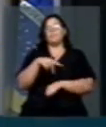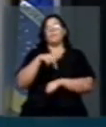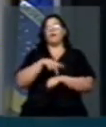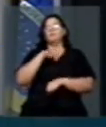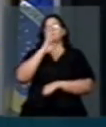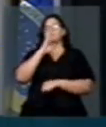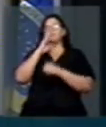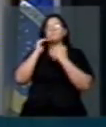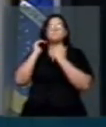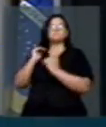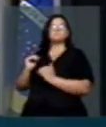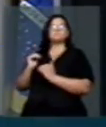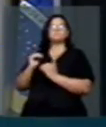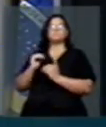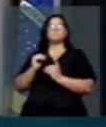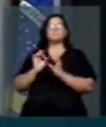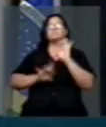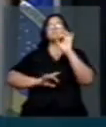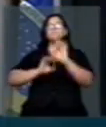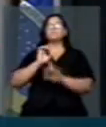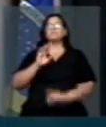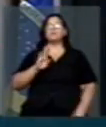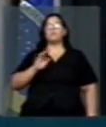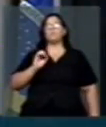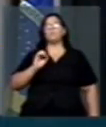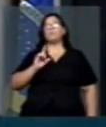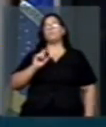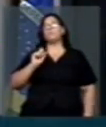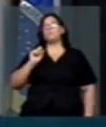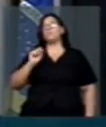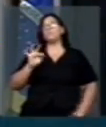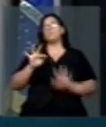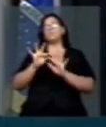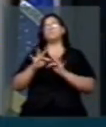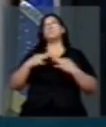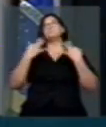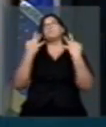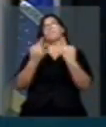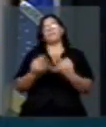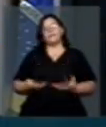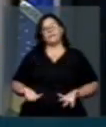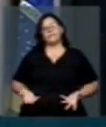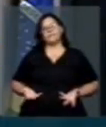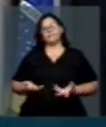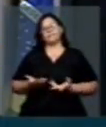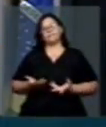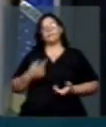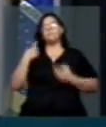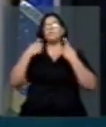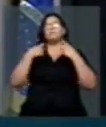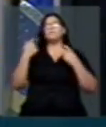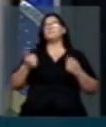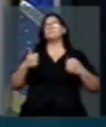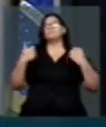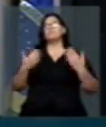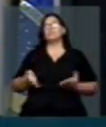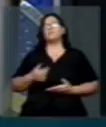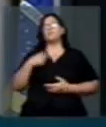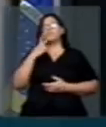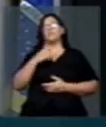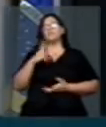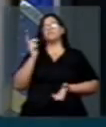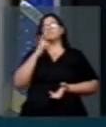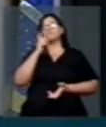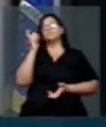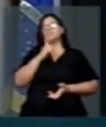Em especial, o programa Bolsa Família, que inclusive hoje foi anunciado a sua majoração. Então a nossa preocupação é essa. Então é a hora de marcarmos uma divisão aqui.